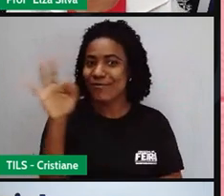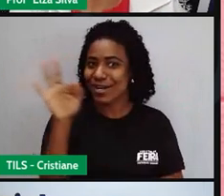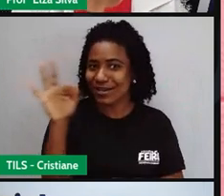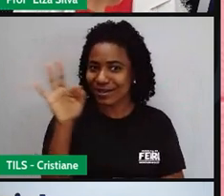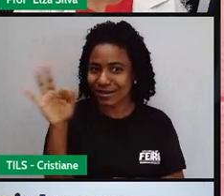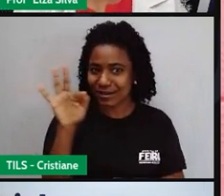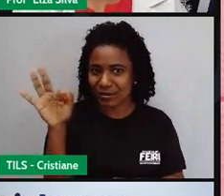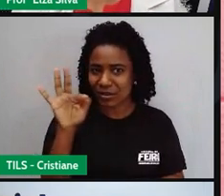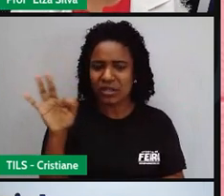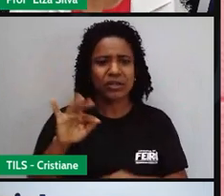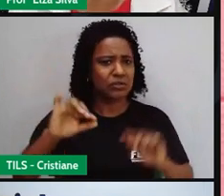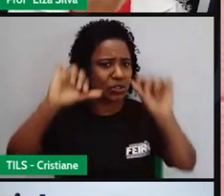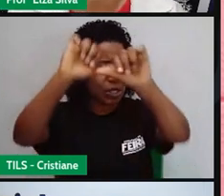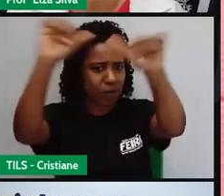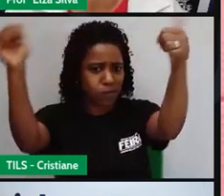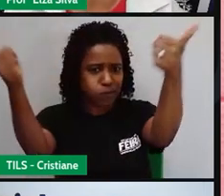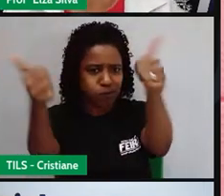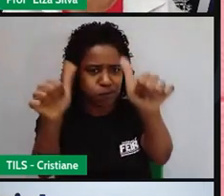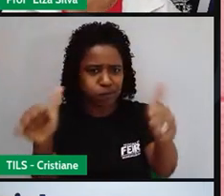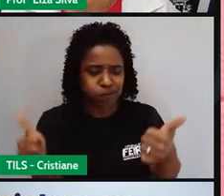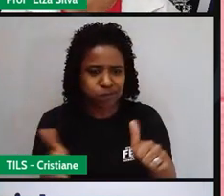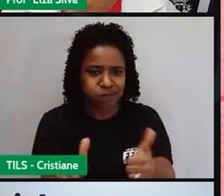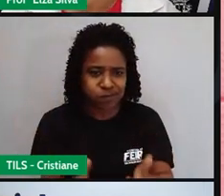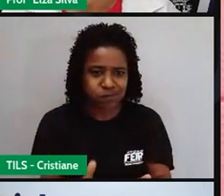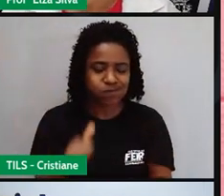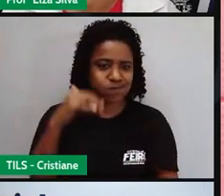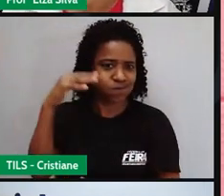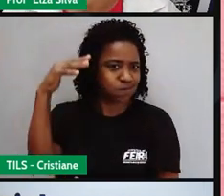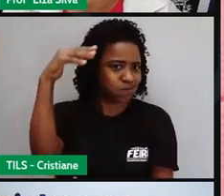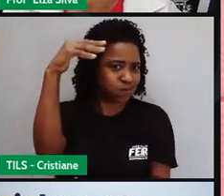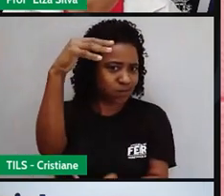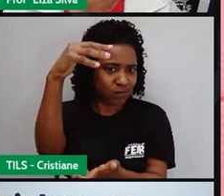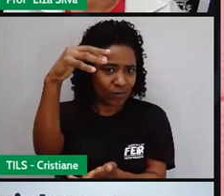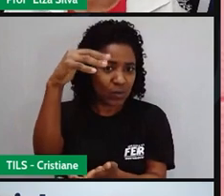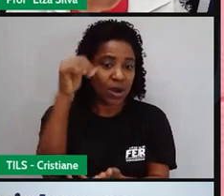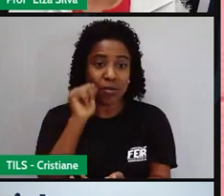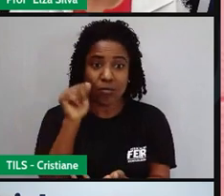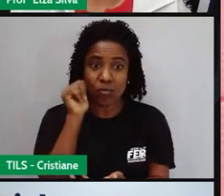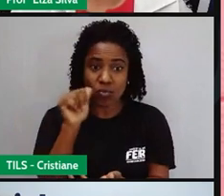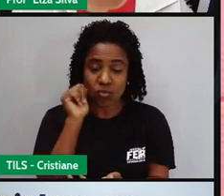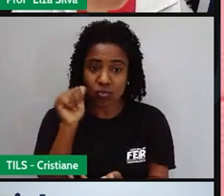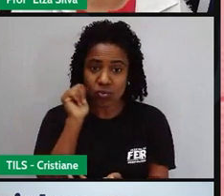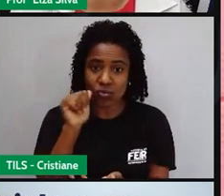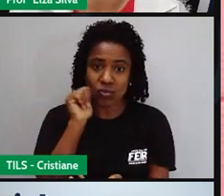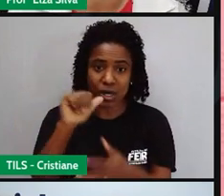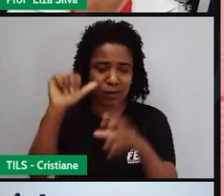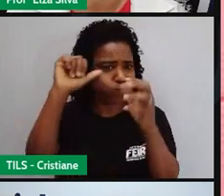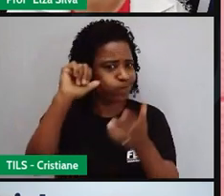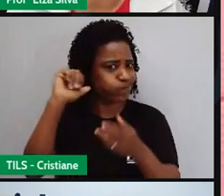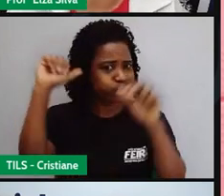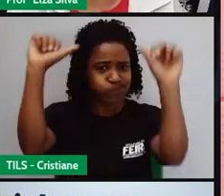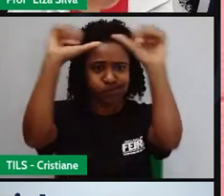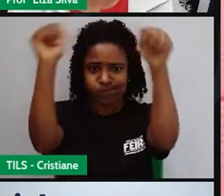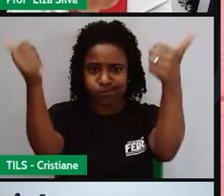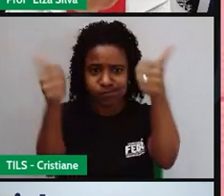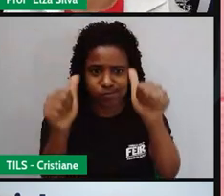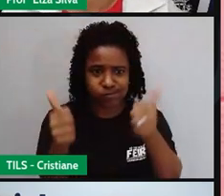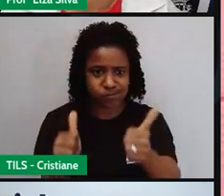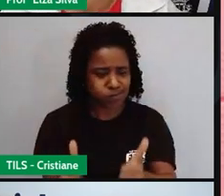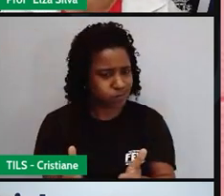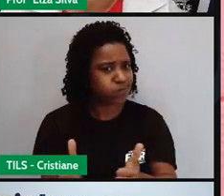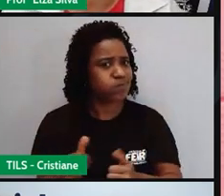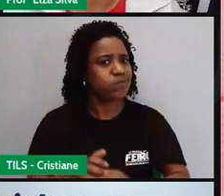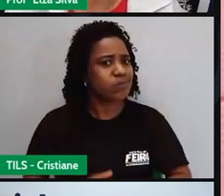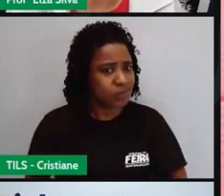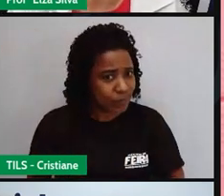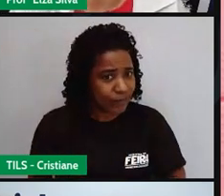uma deusa de nome Februata de Unor. A data, na verdade, Valentine's